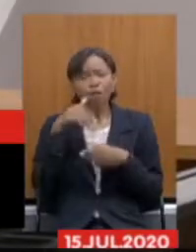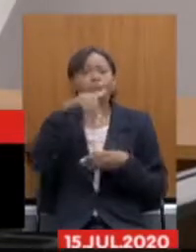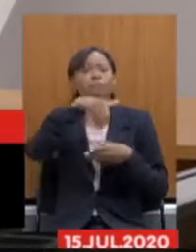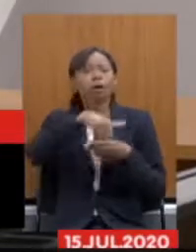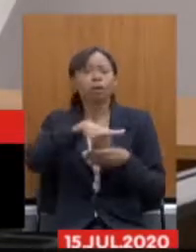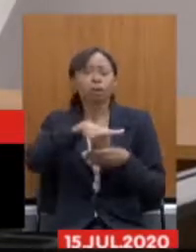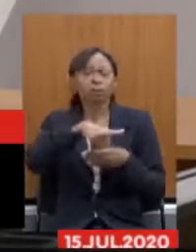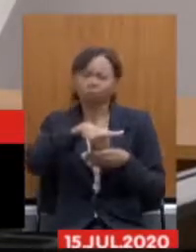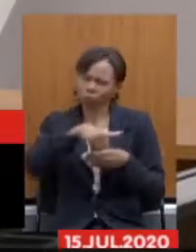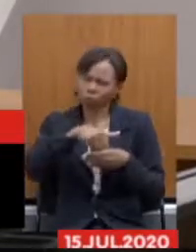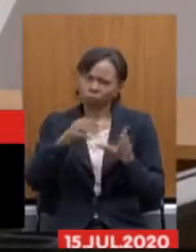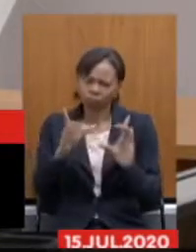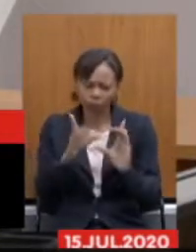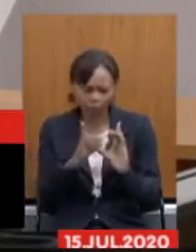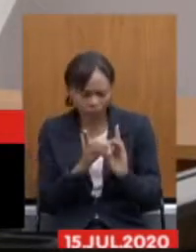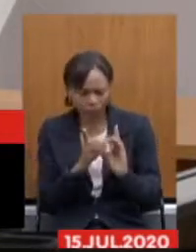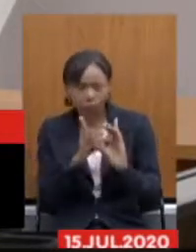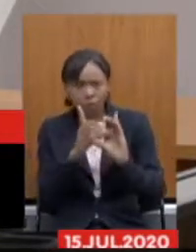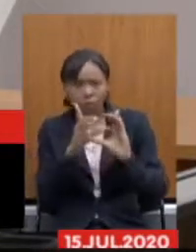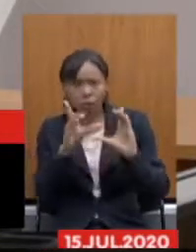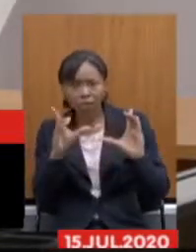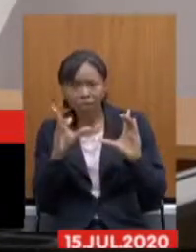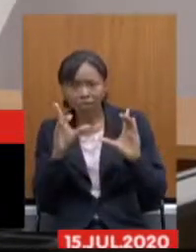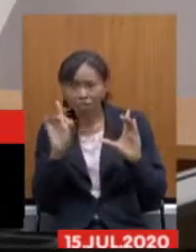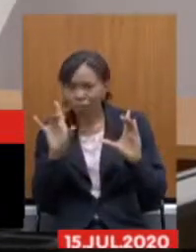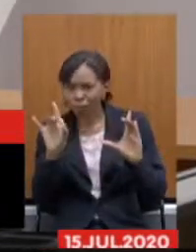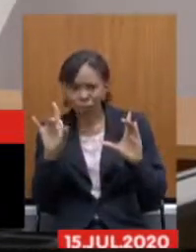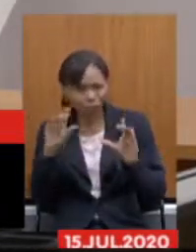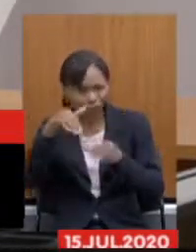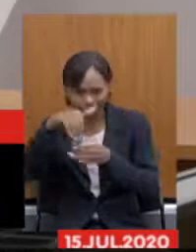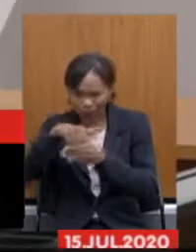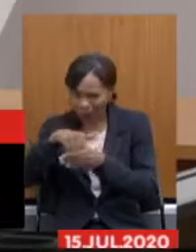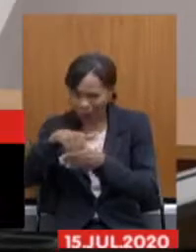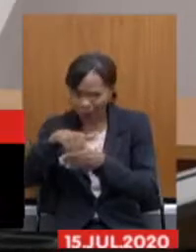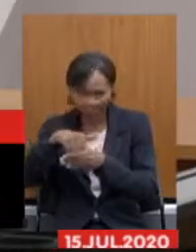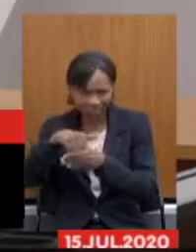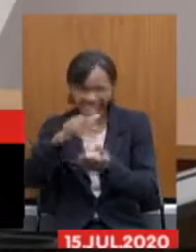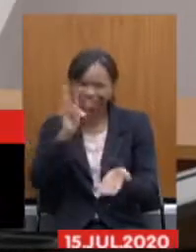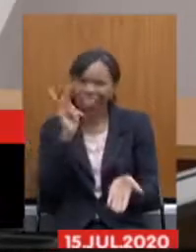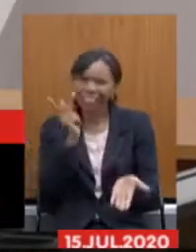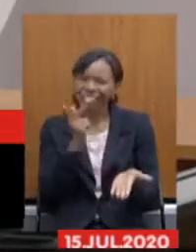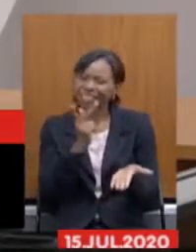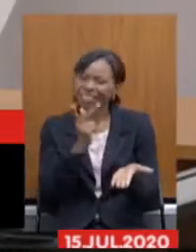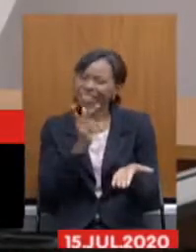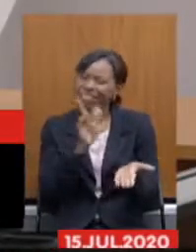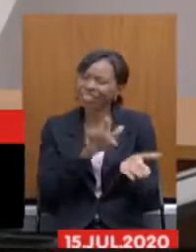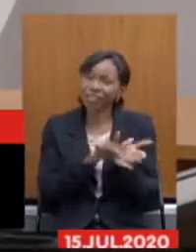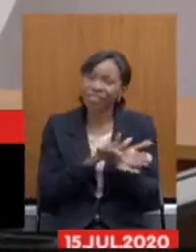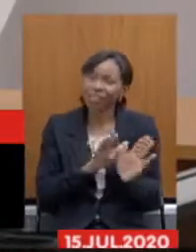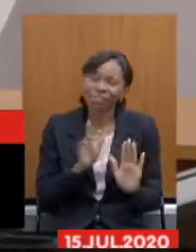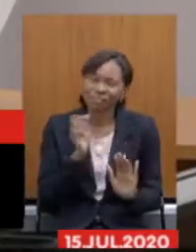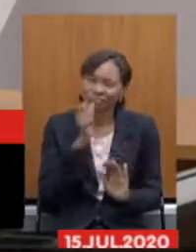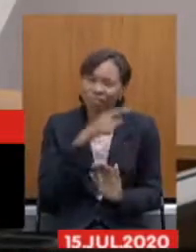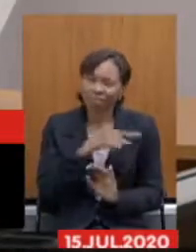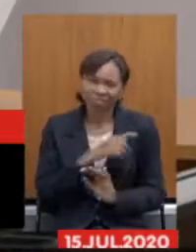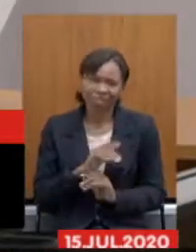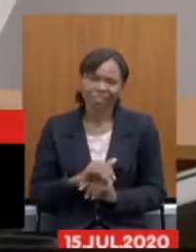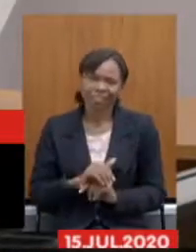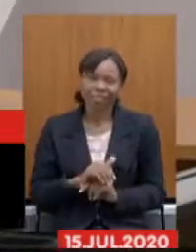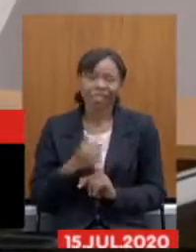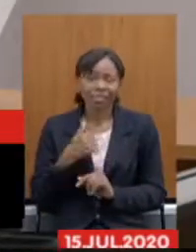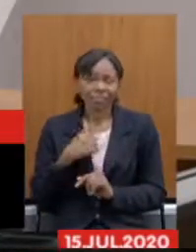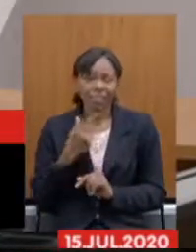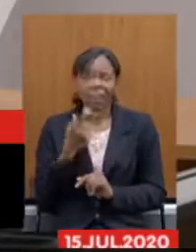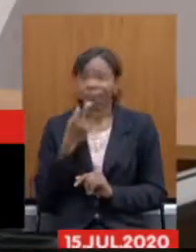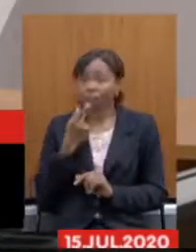democracia que se resume a voto é democracia fictícia eu deixo esse recado para os 77